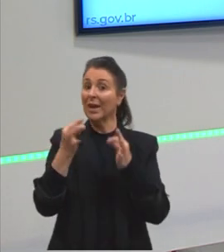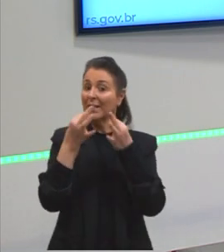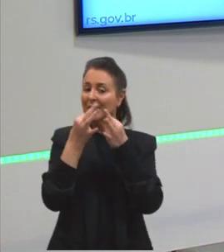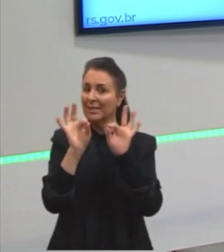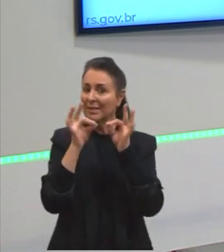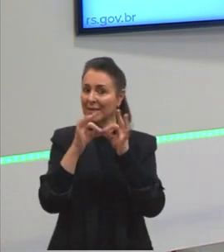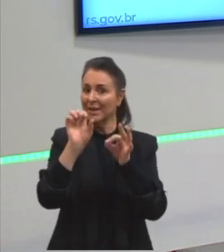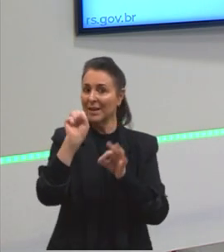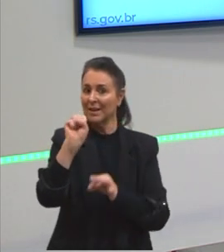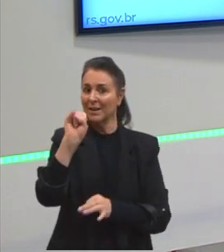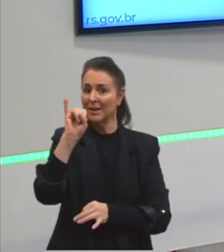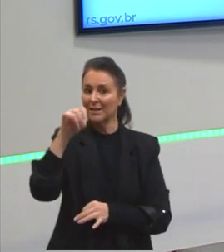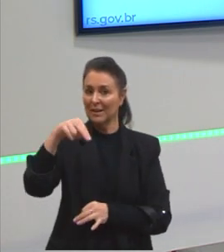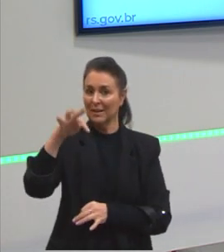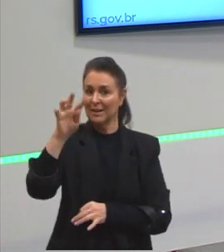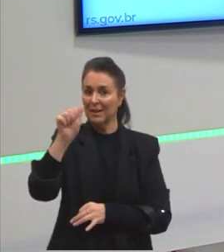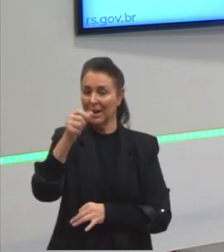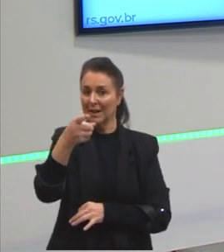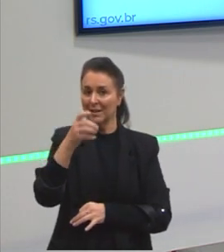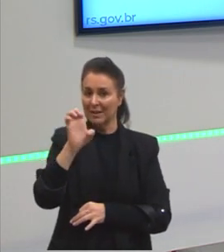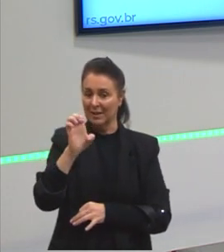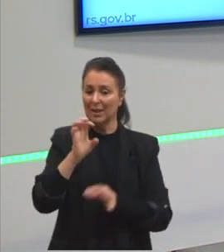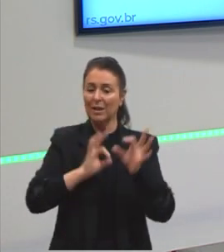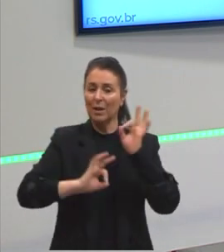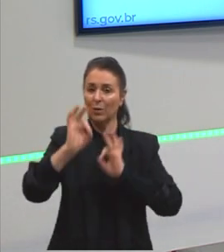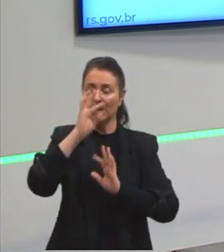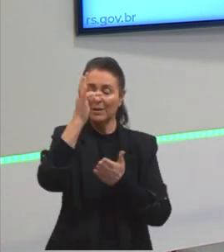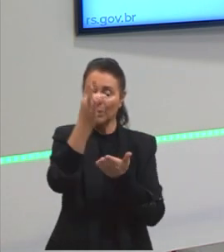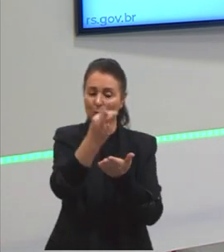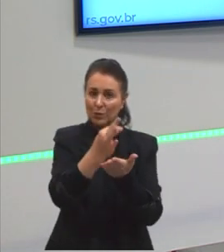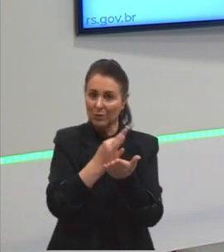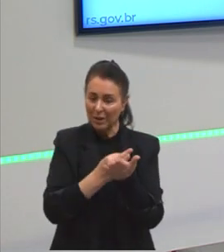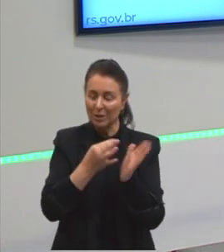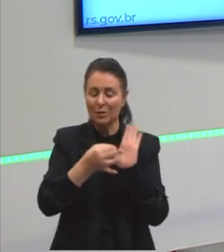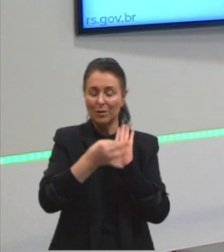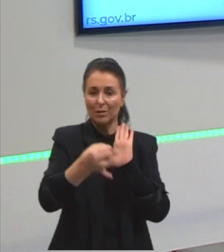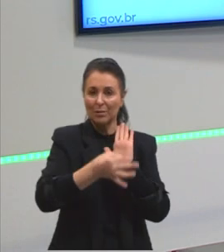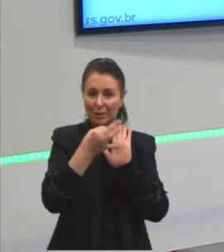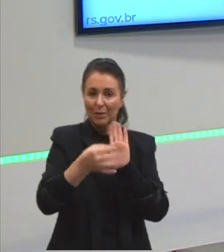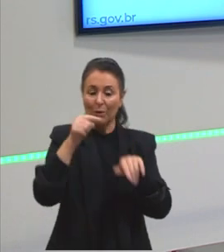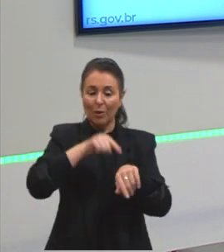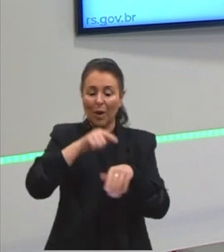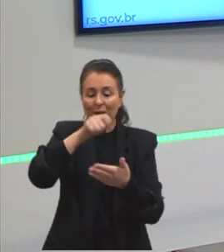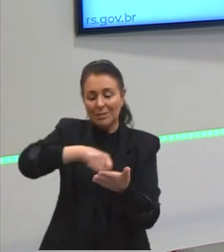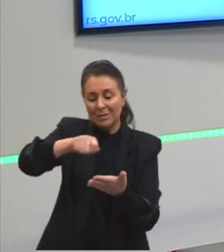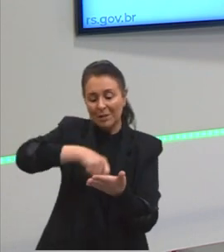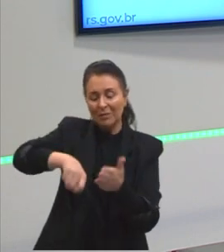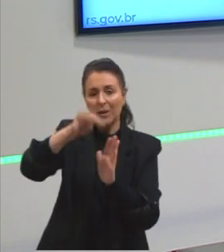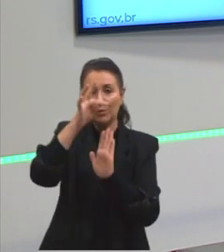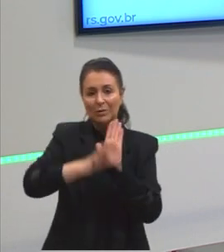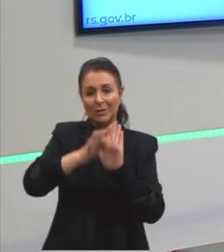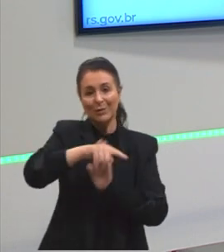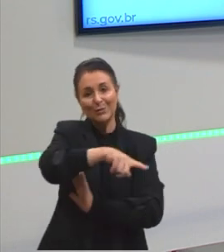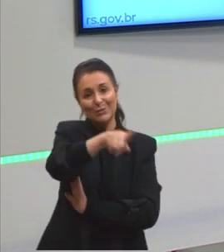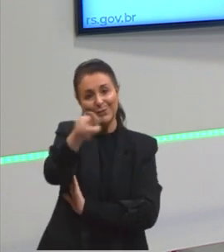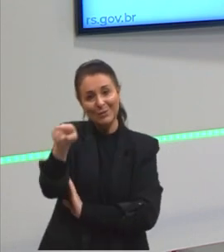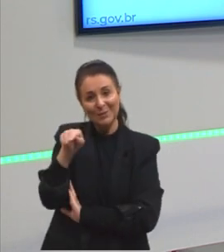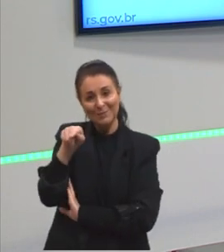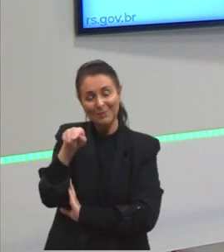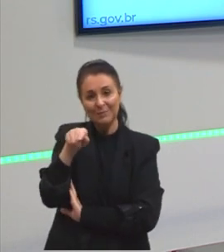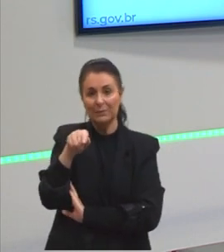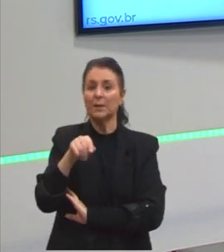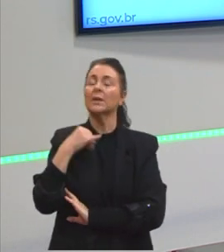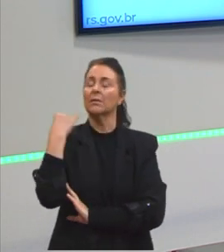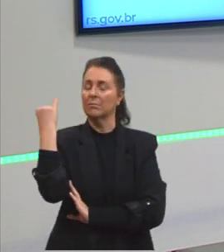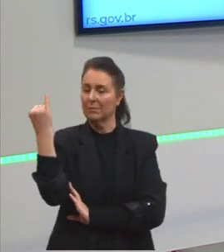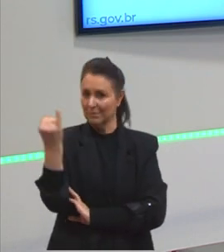organização dos textos, quanto na argumentação que vocês vão usar na hora de escrever os textos de vocês. E como é